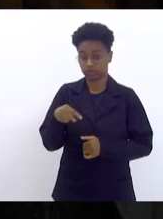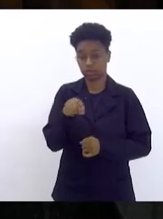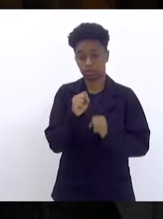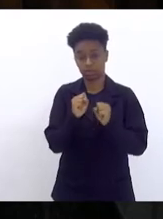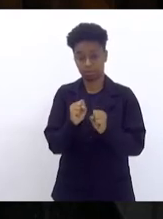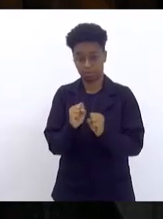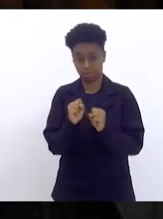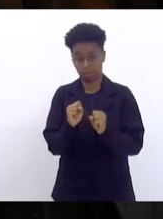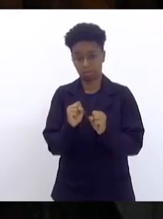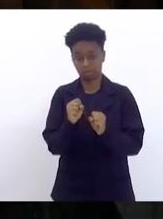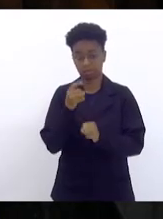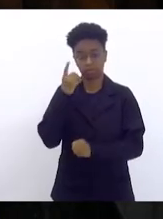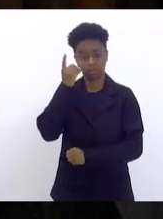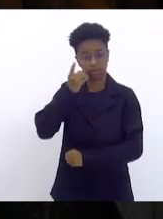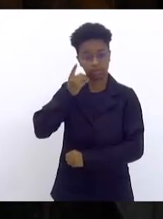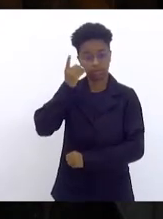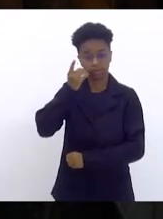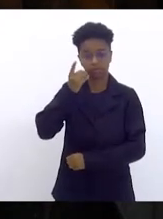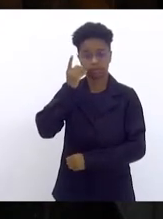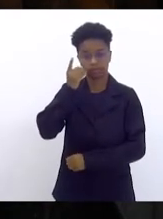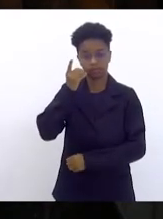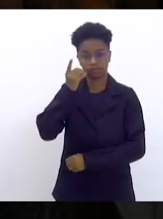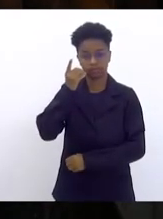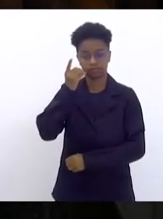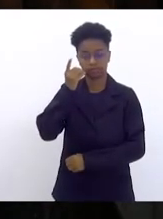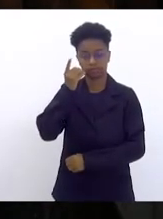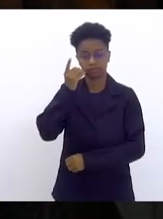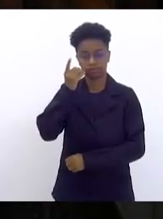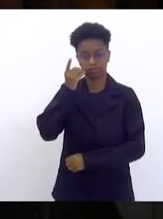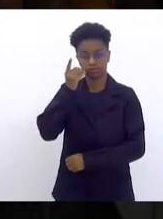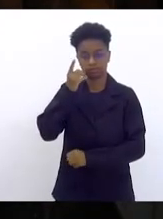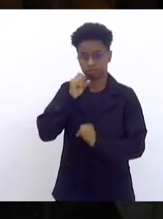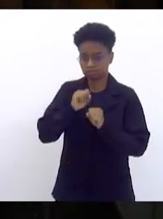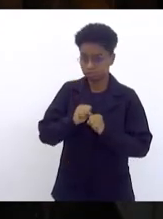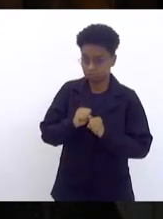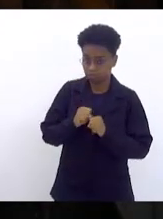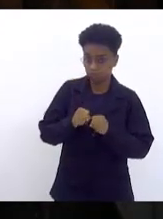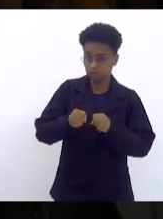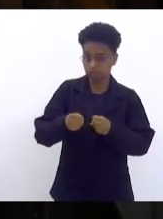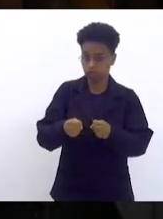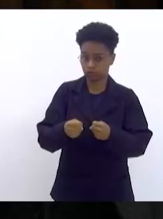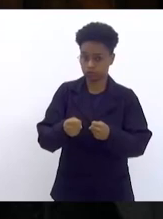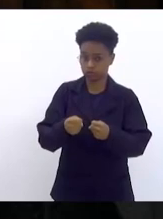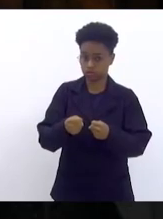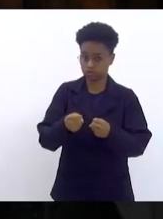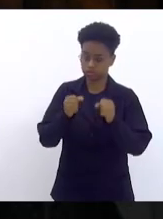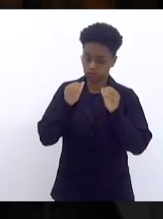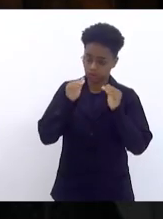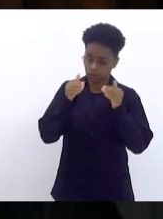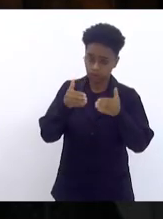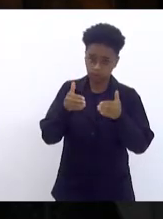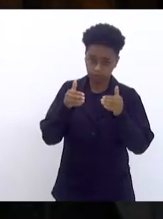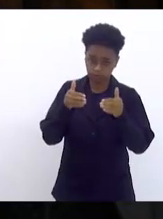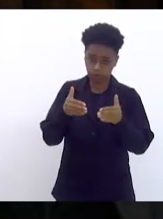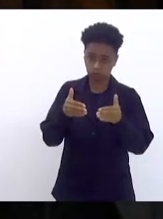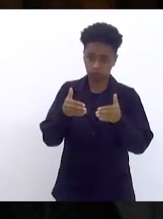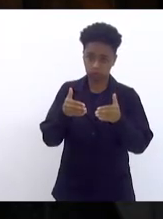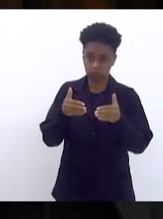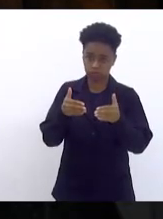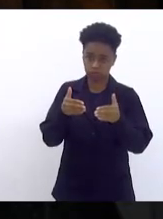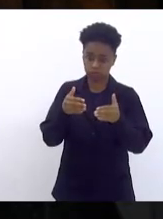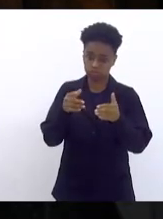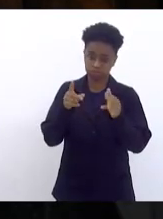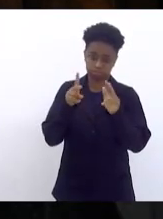o deputado que se dedica exclusivamente às